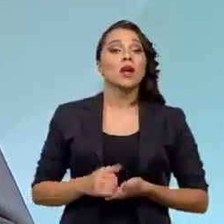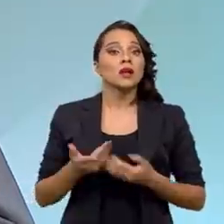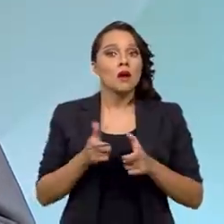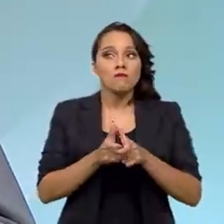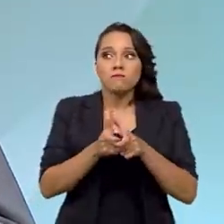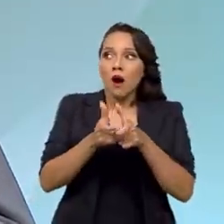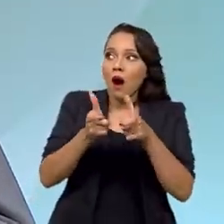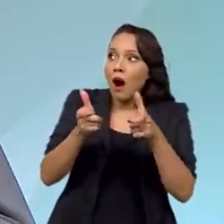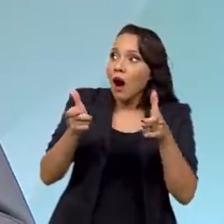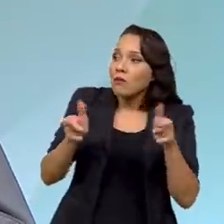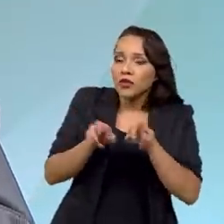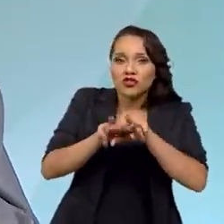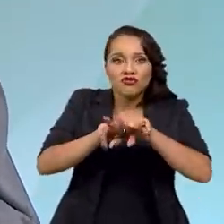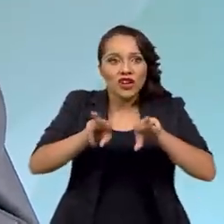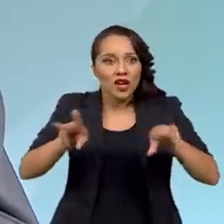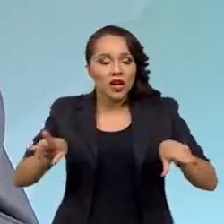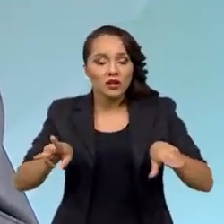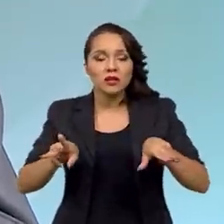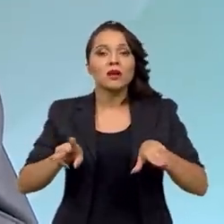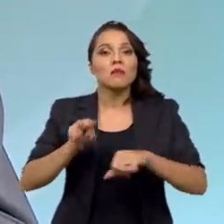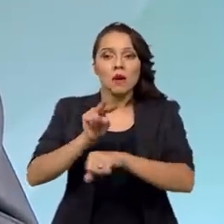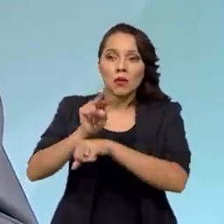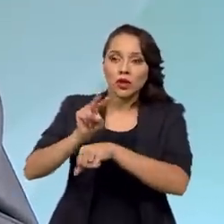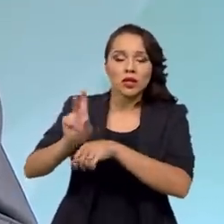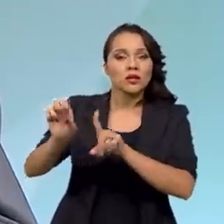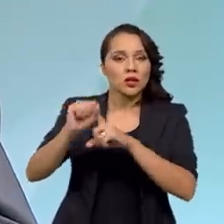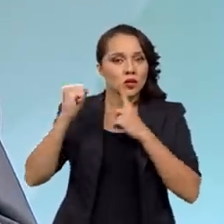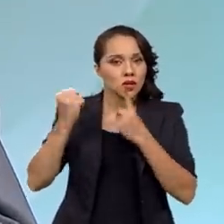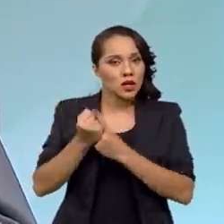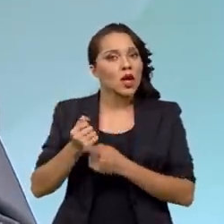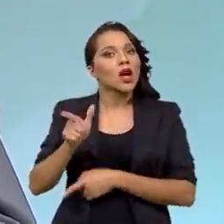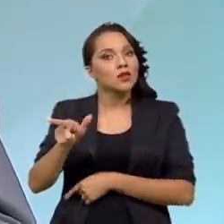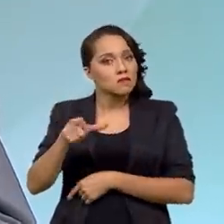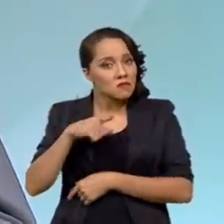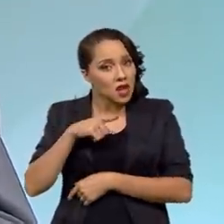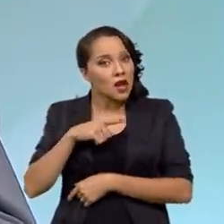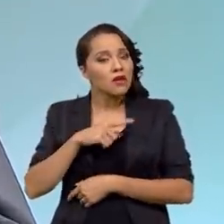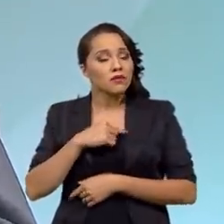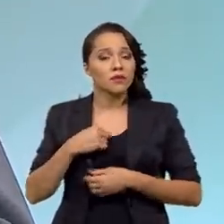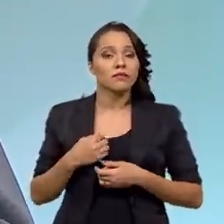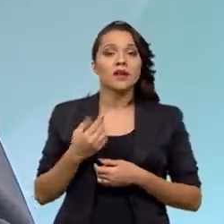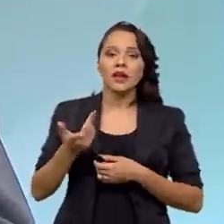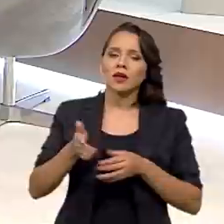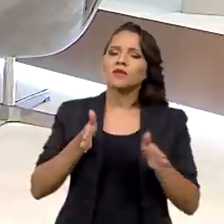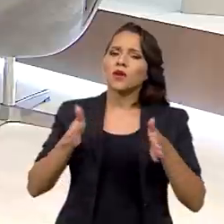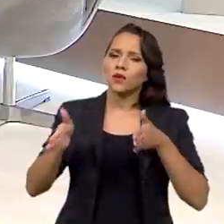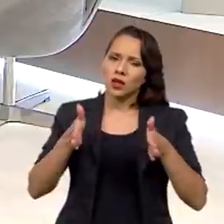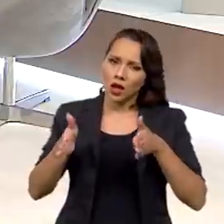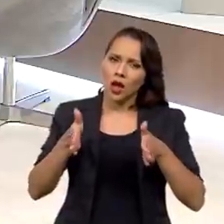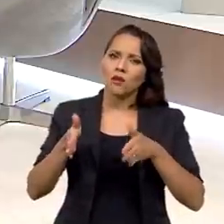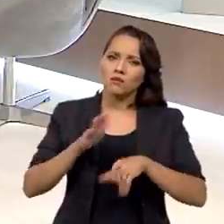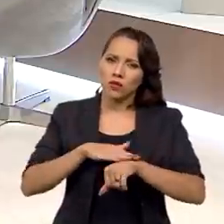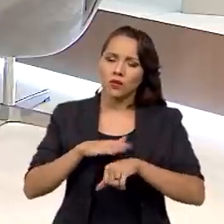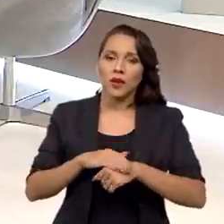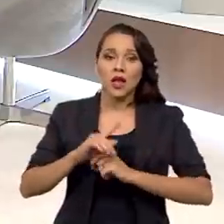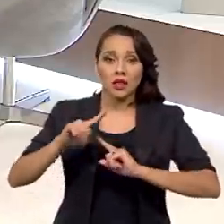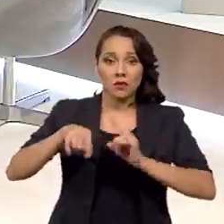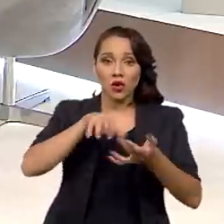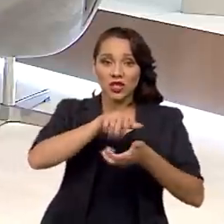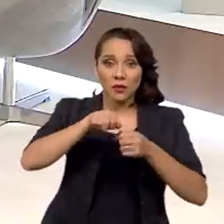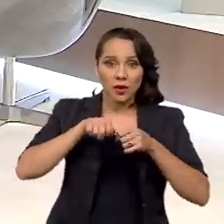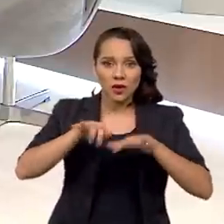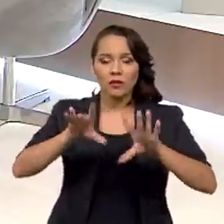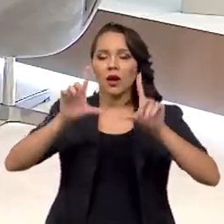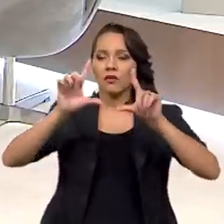ampla gama de proteção social foi feita e o que é importante, transitório. Assim que a pandemia